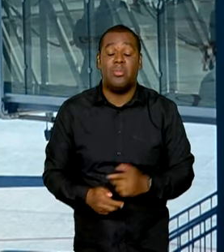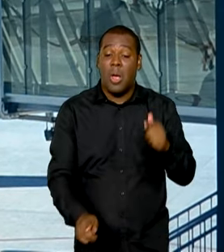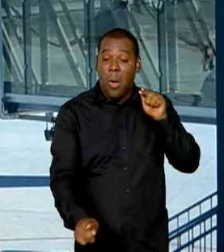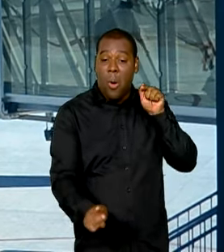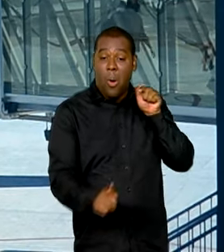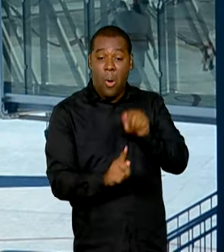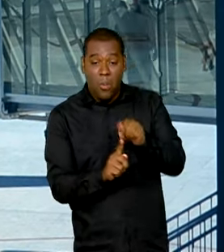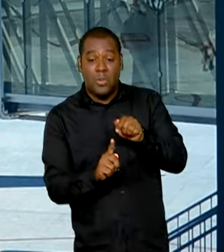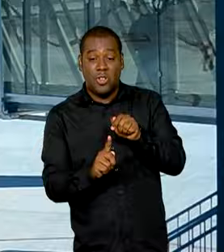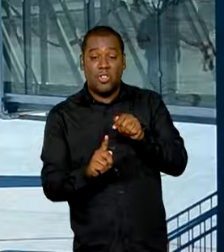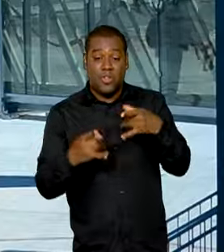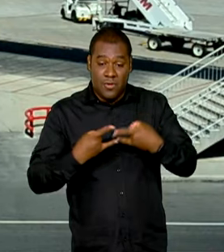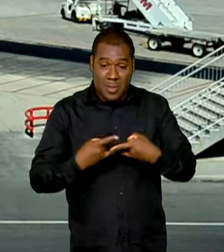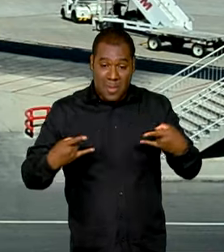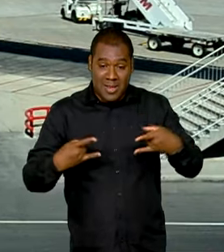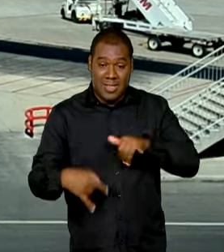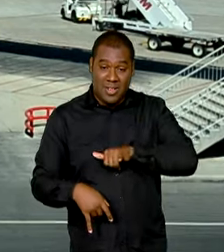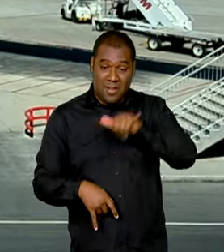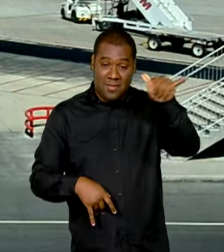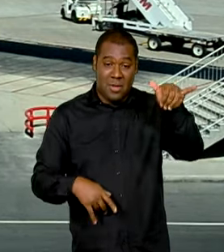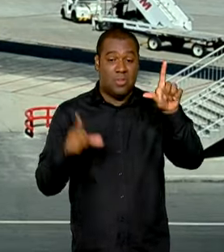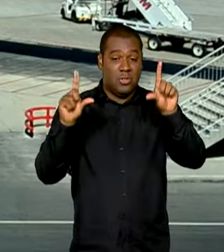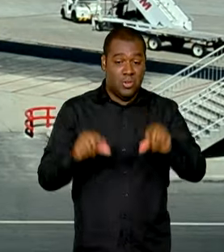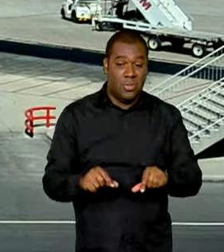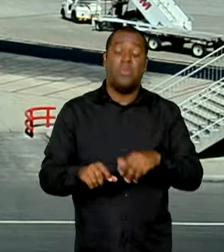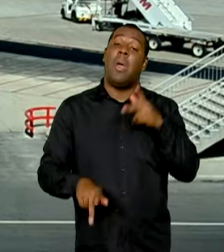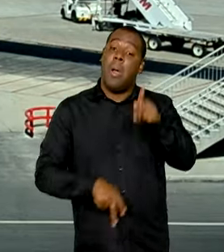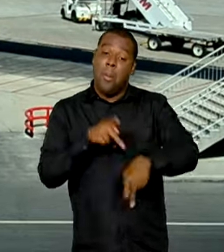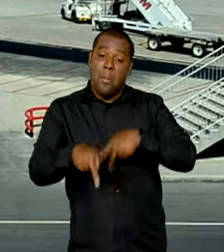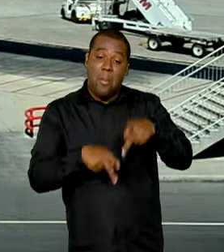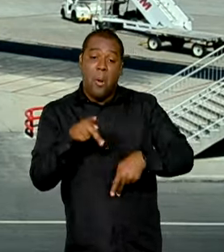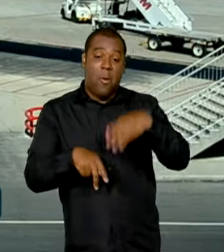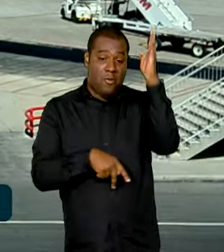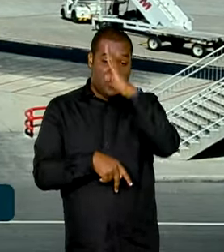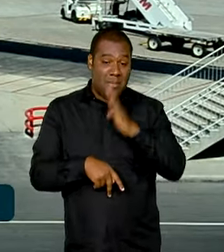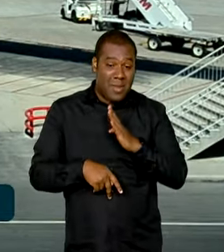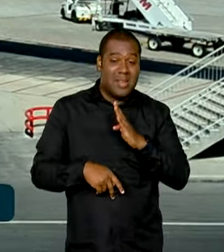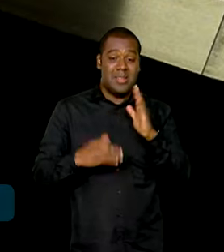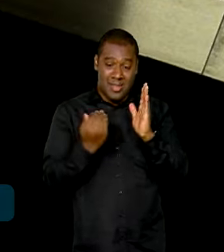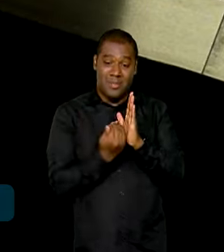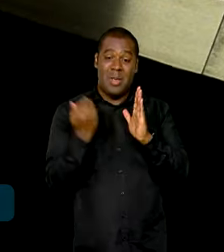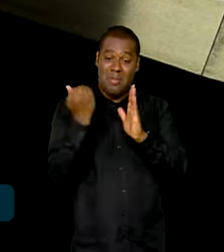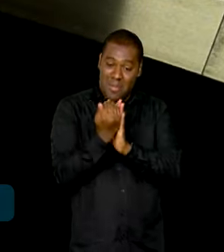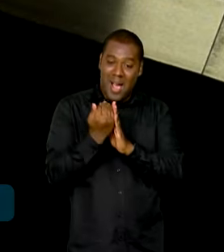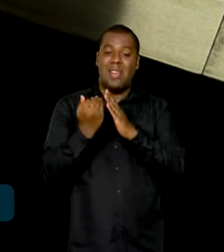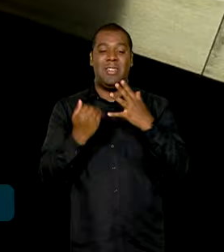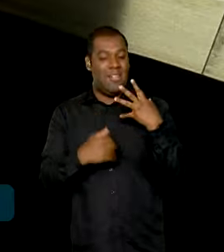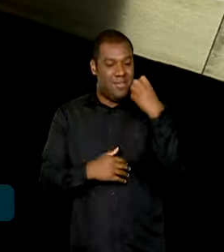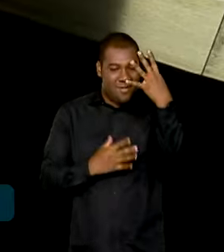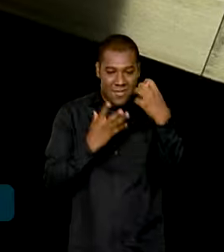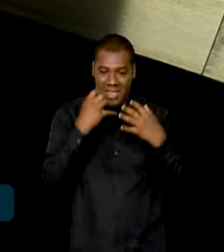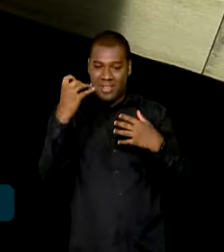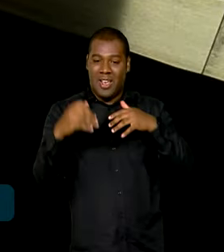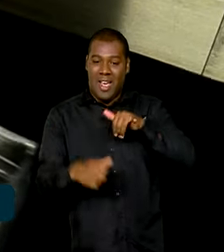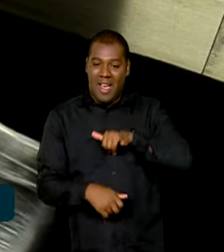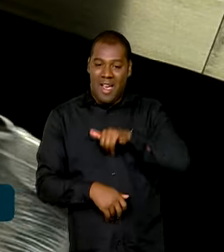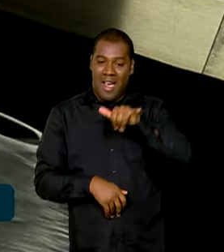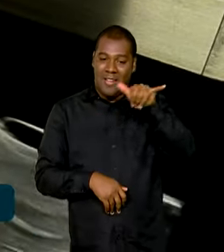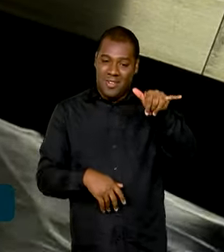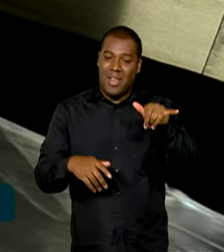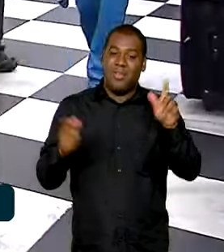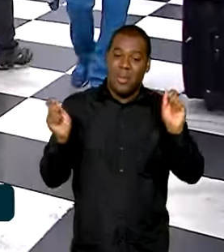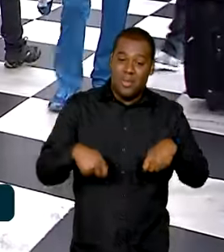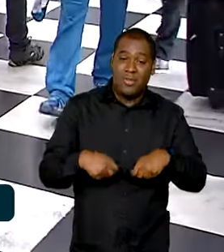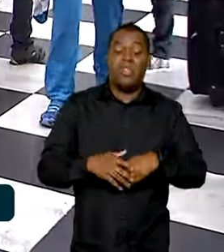objetivo de reduzir esse preço e que mais brasileiros possam viajar pelo Brasil, o governo federal anunciou que vai criar um